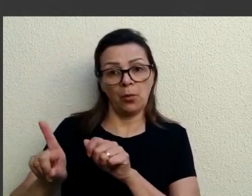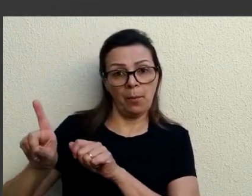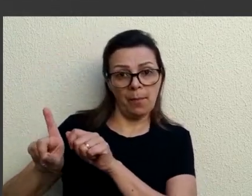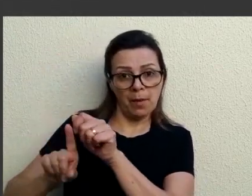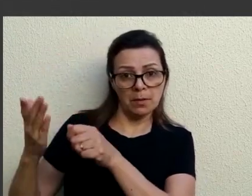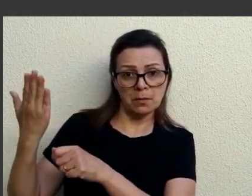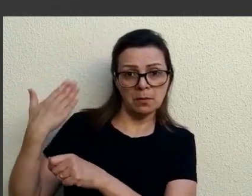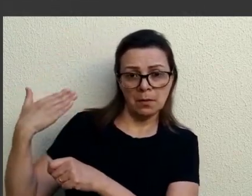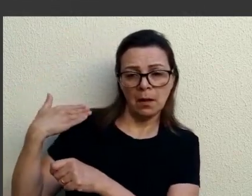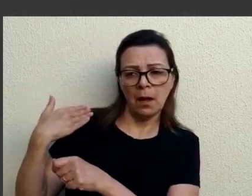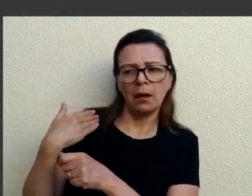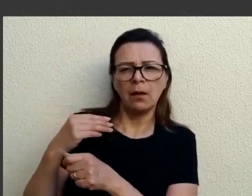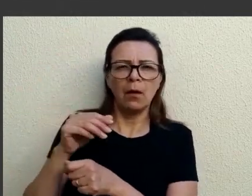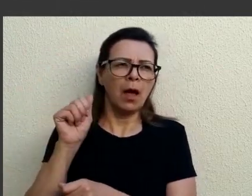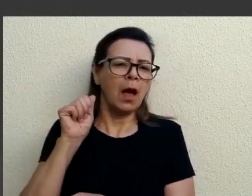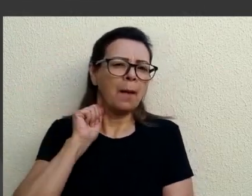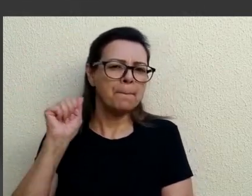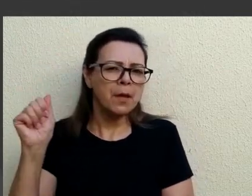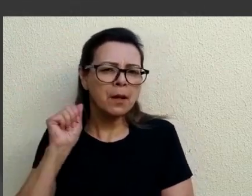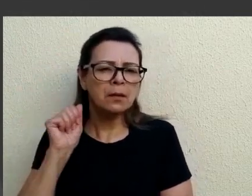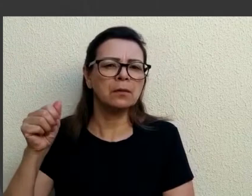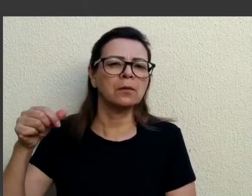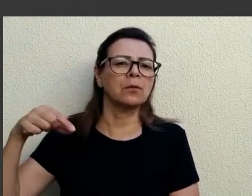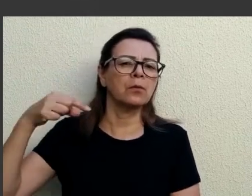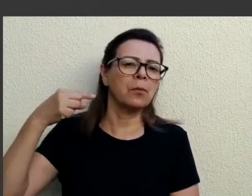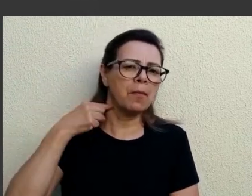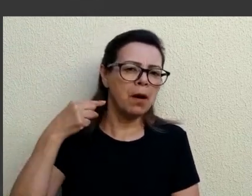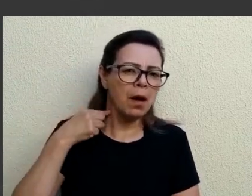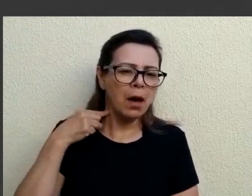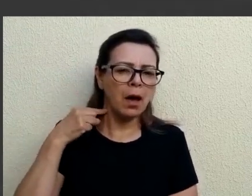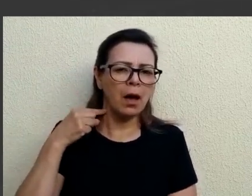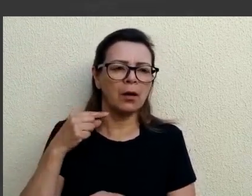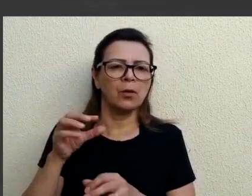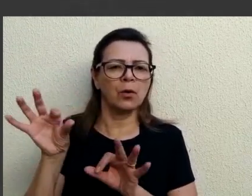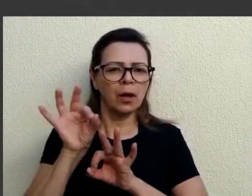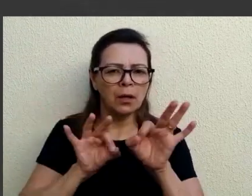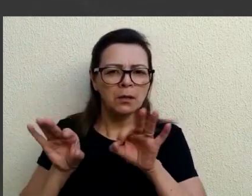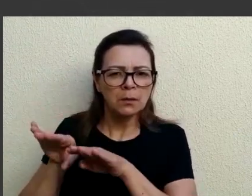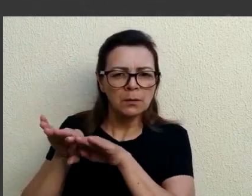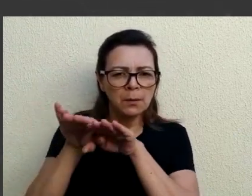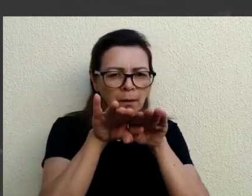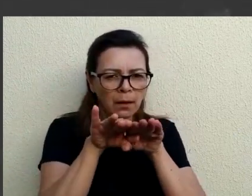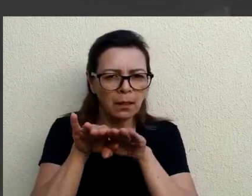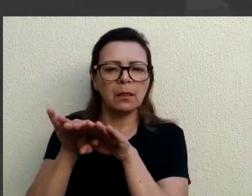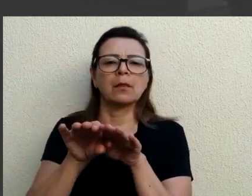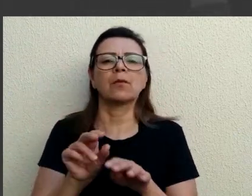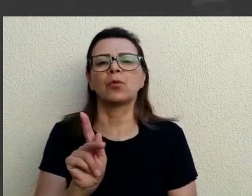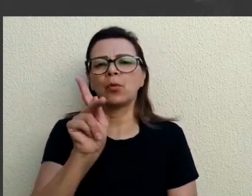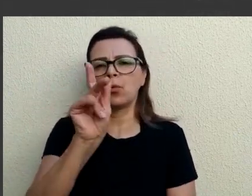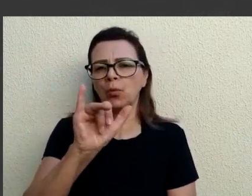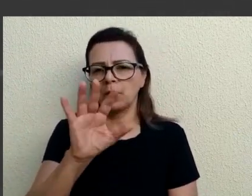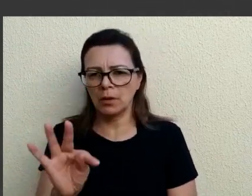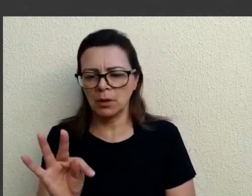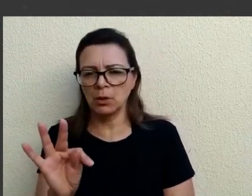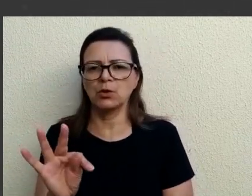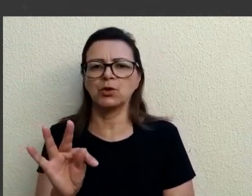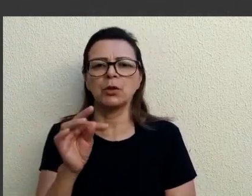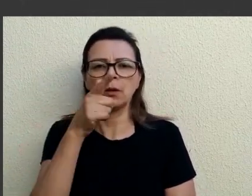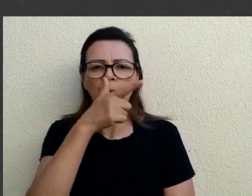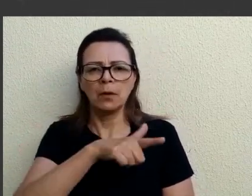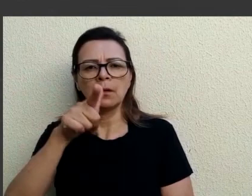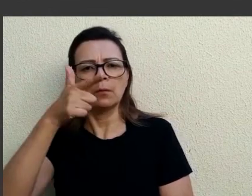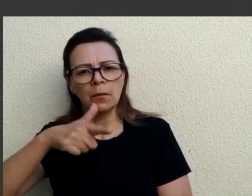desse mês passado, na verdade, foi abril e maio, e padronizamos o kit, padronizamos todos os testes, testamos,